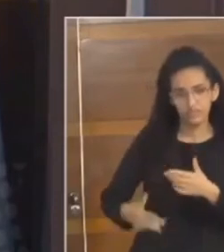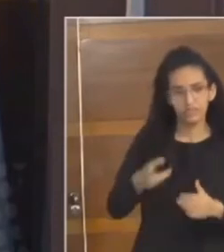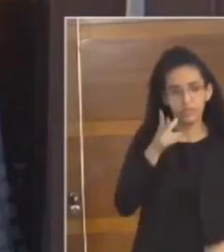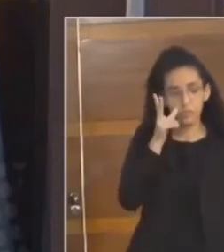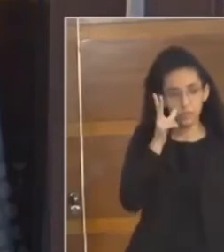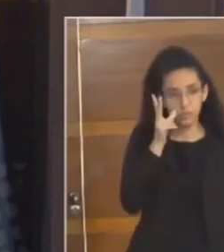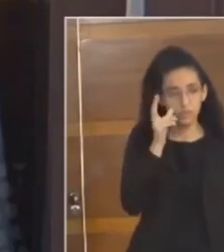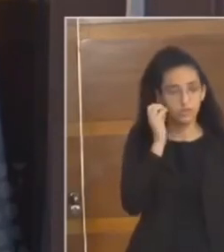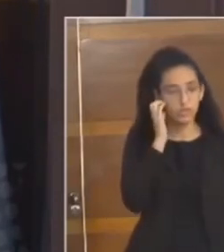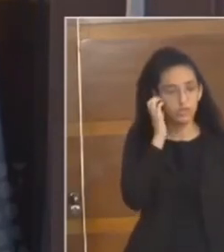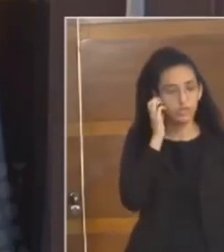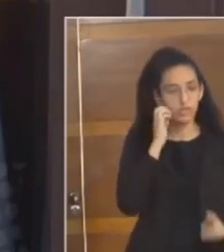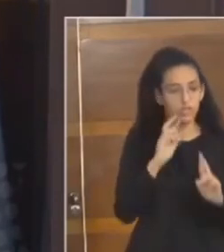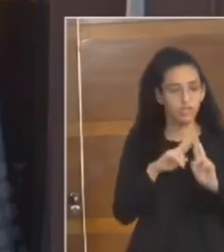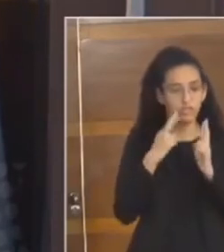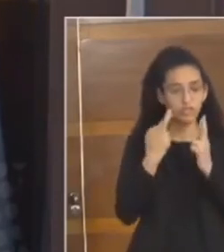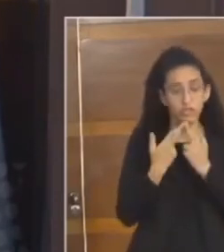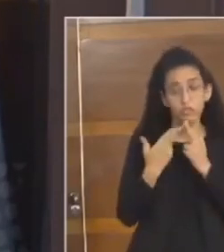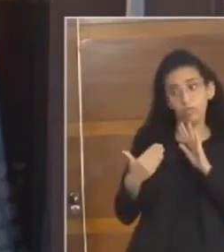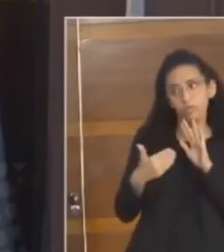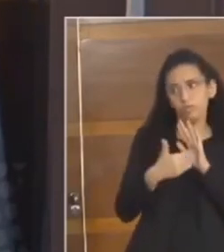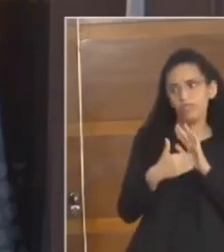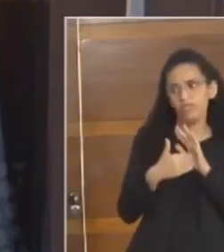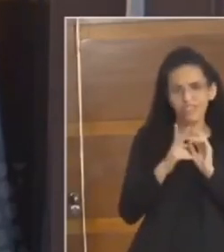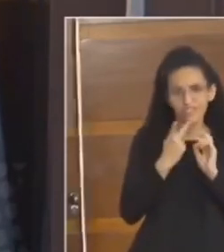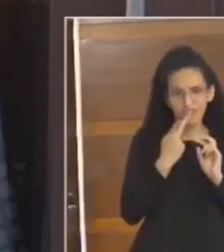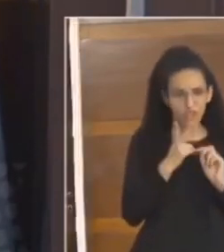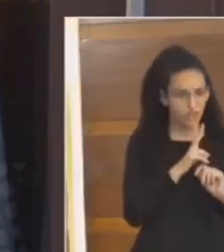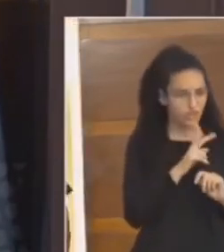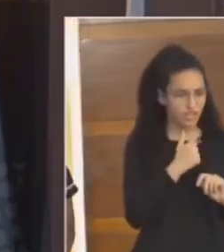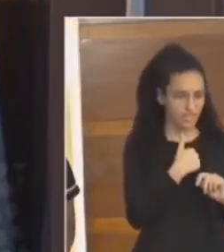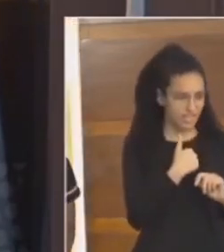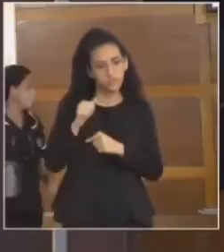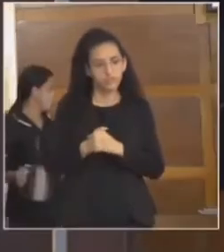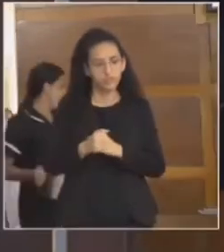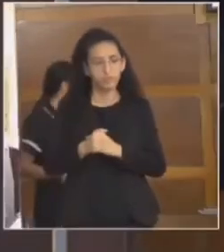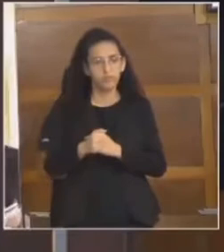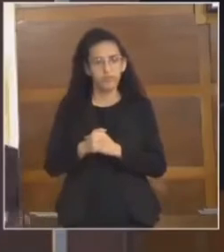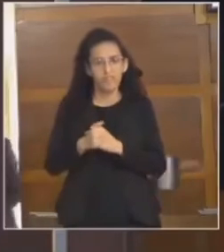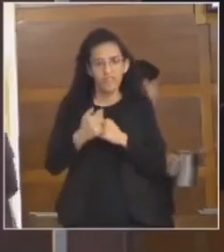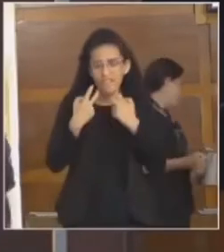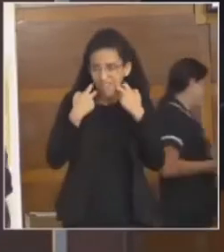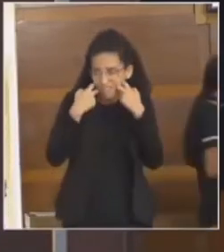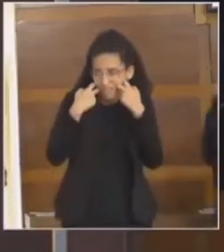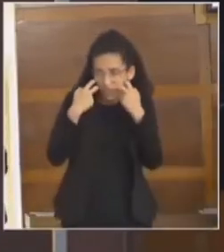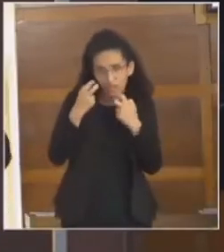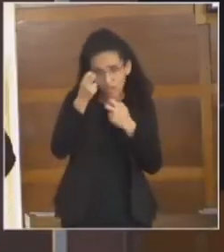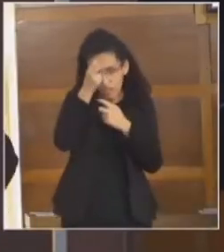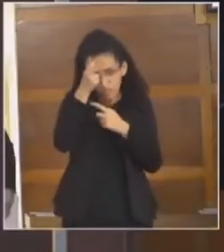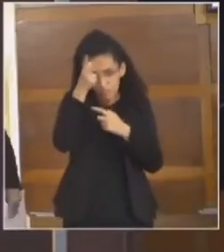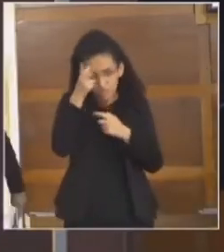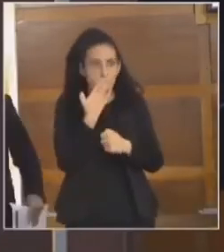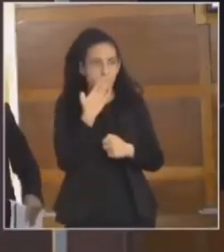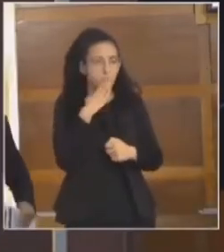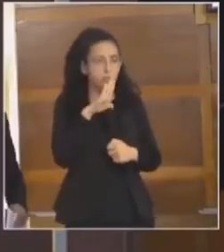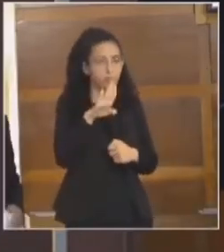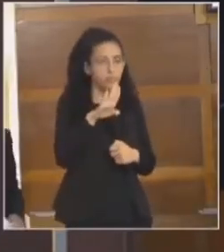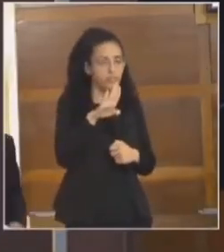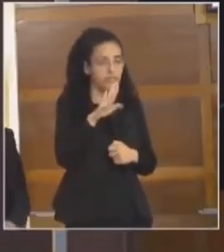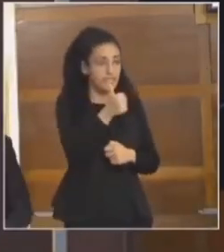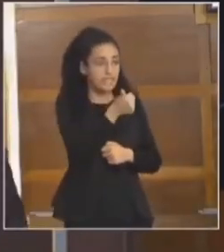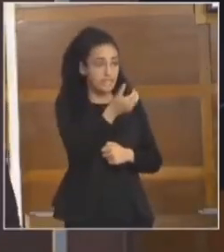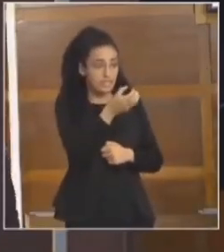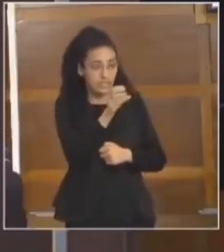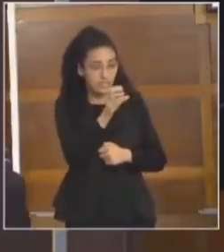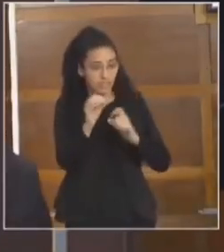Luciana Valverde, na última sessão, ela me chamou de covarde, covardia. O prefeito Fernando Jordão prometeu entregar